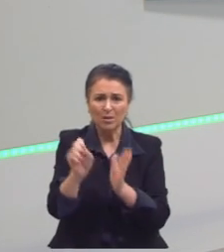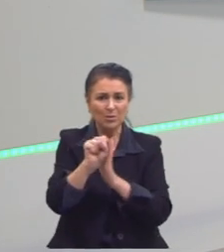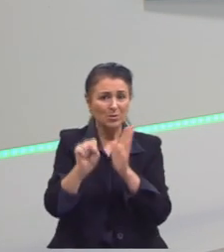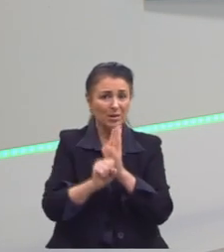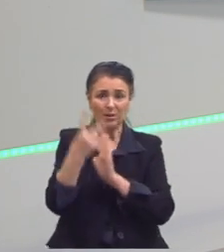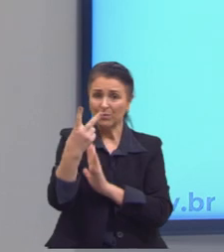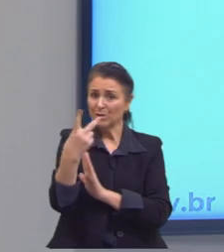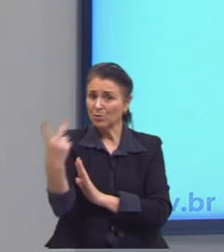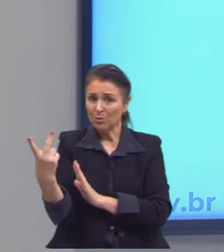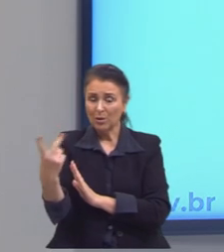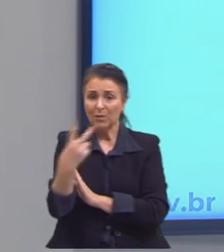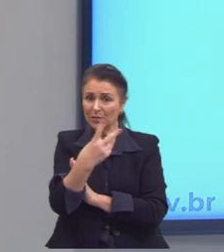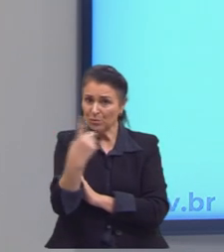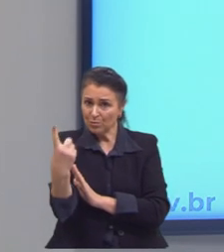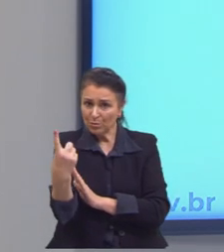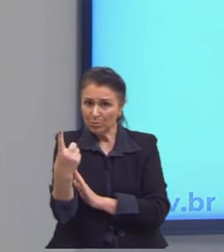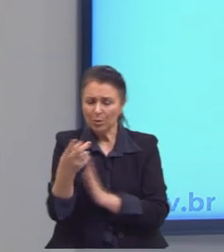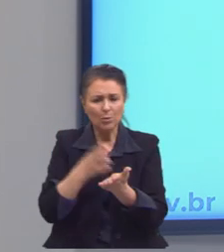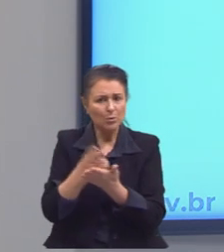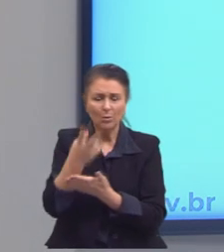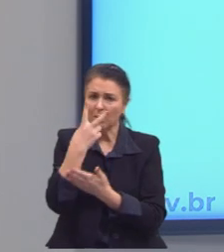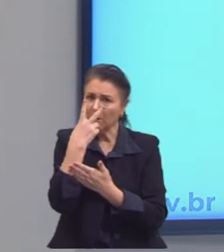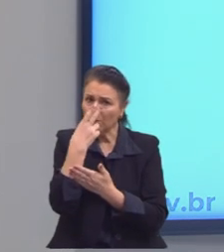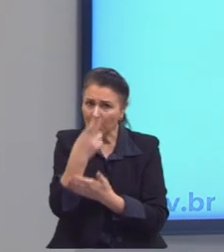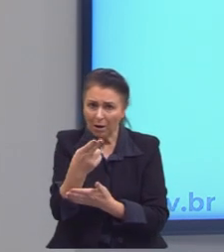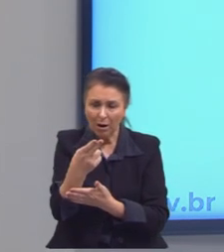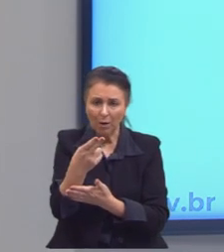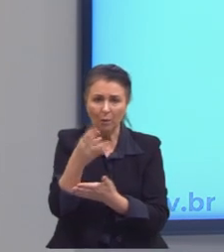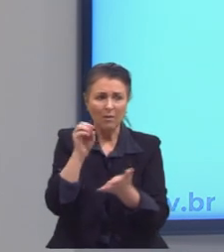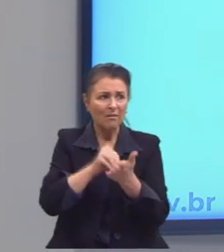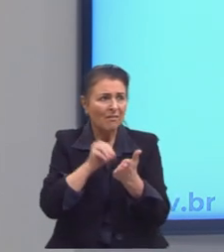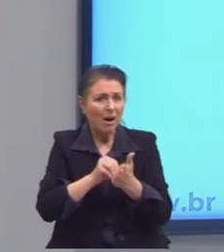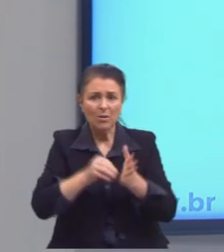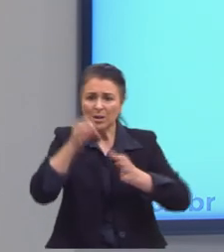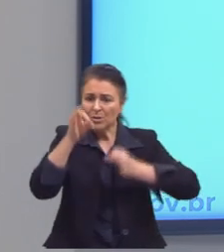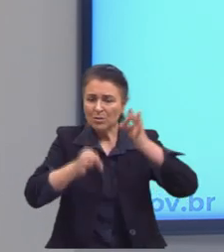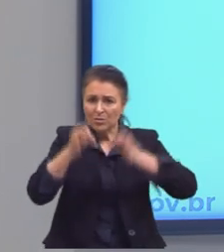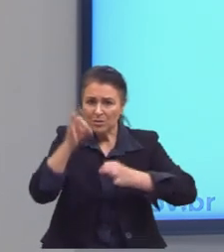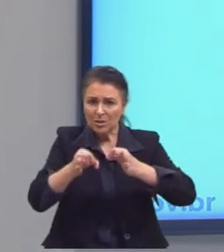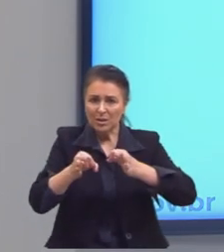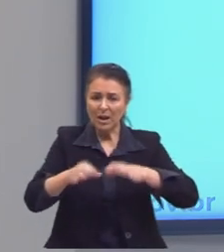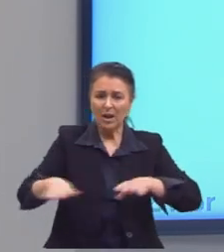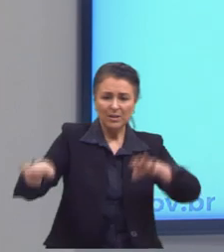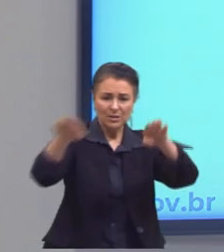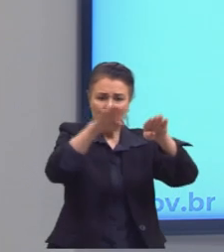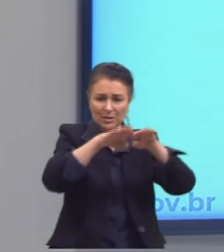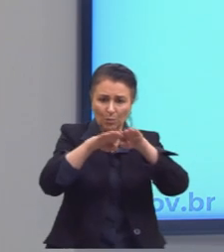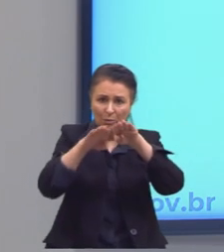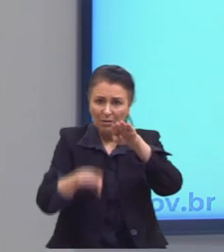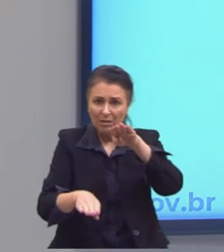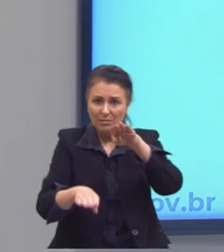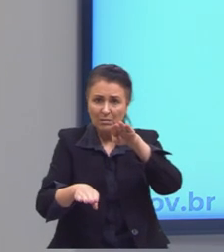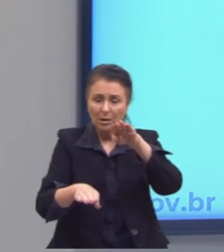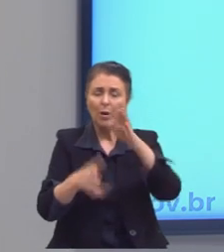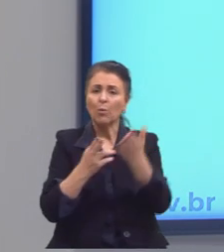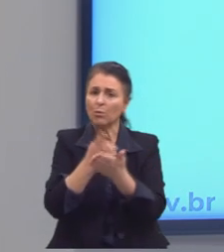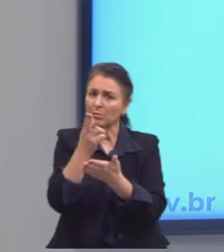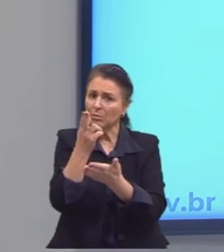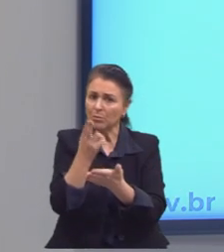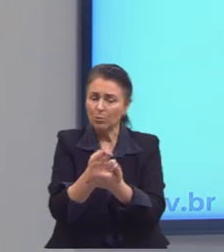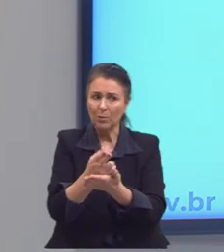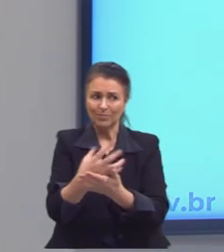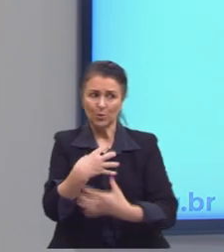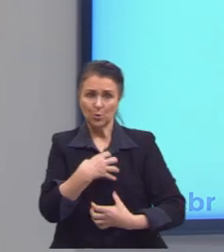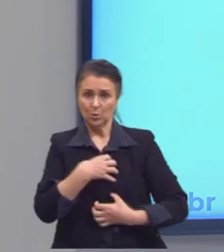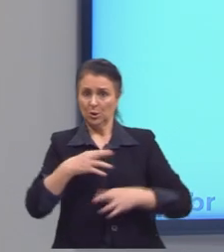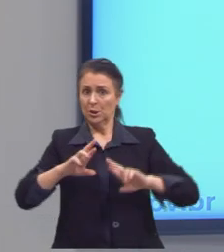e as mesmas coisas, as mesmas injustiças e as mesmas desigualdades, elas continuam ocorrendo um pouco de maneira